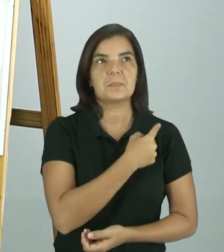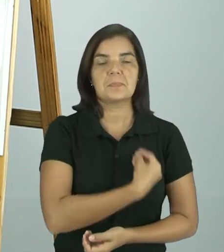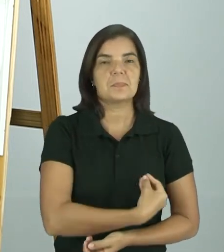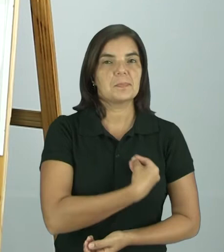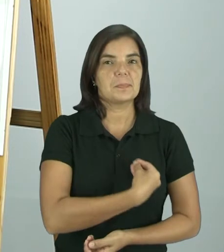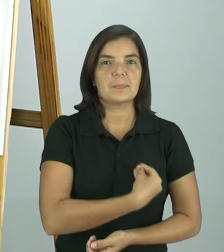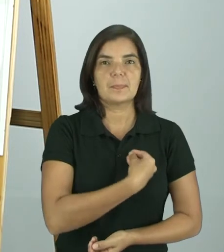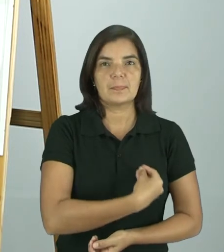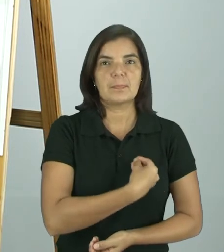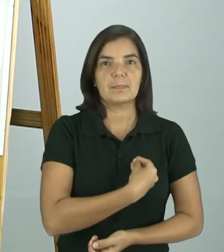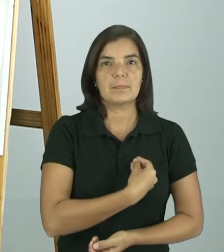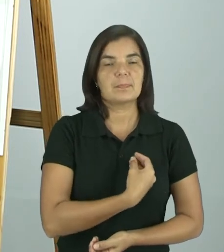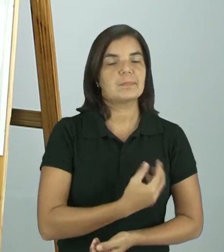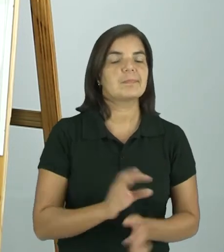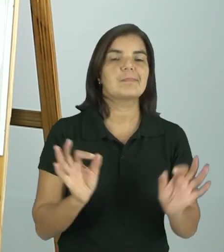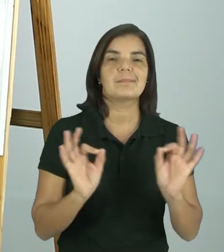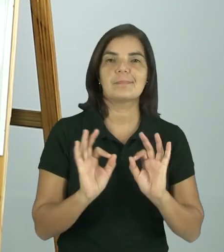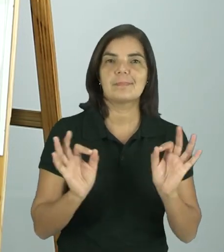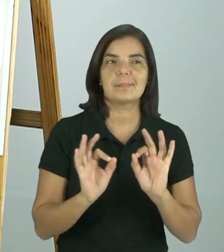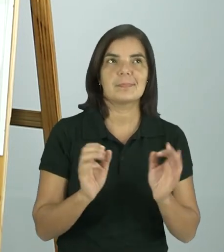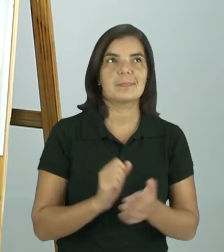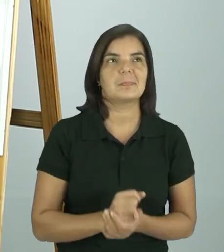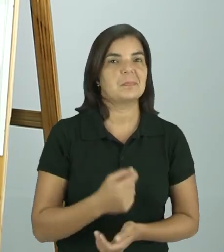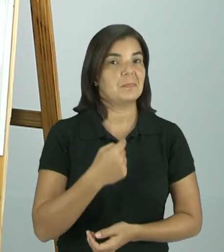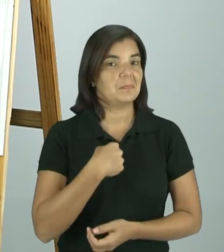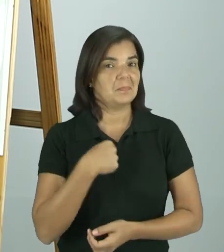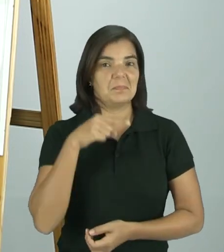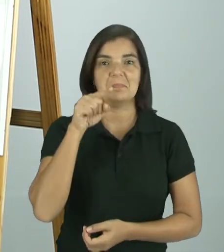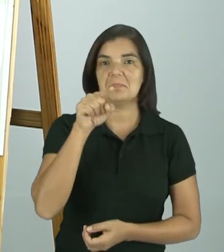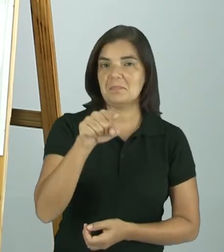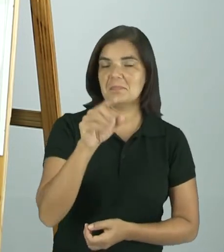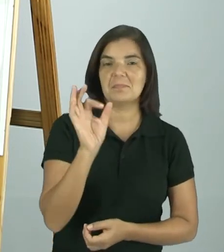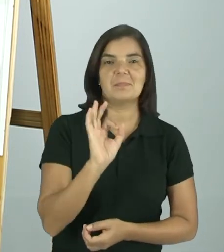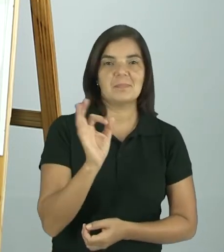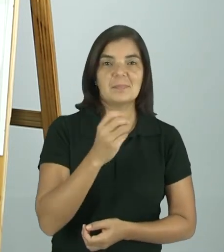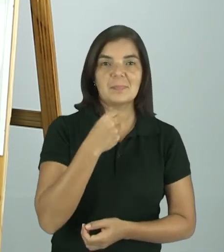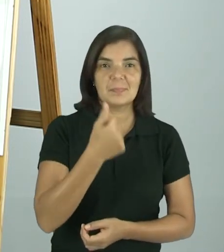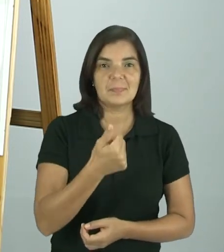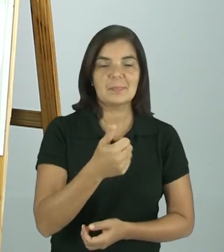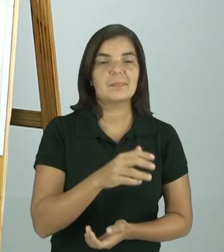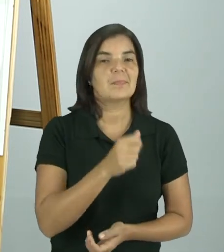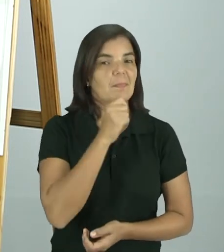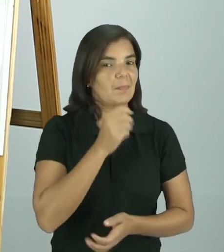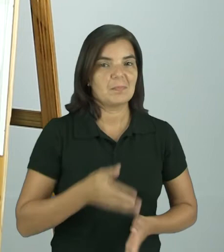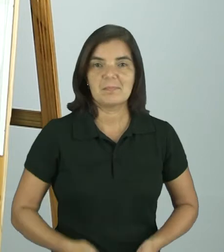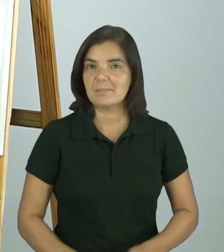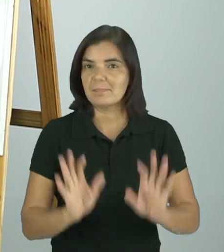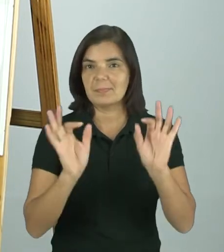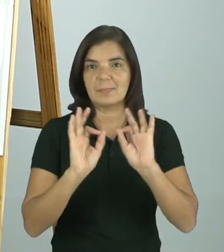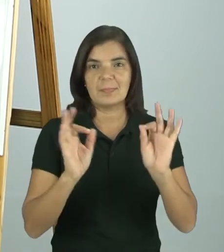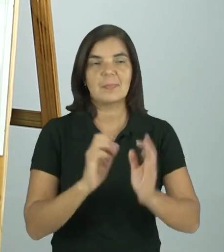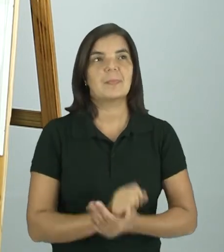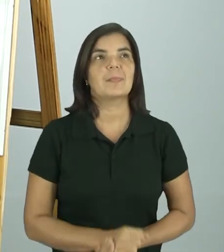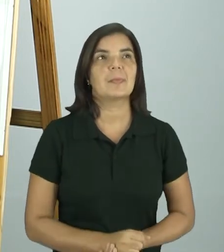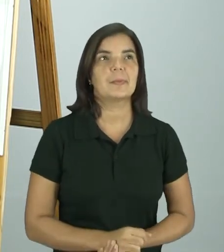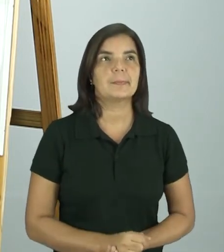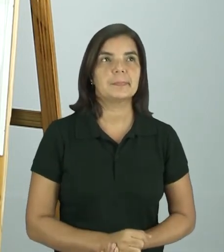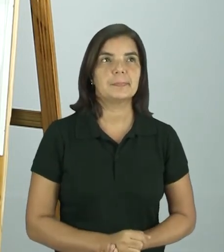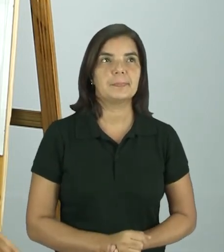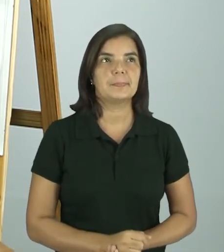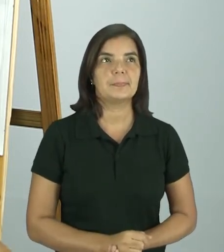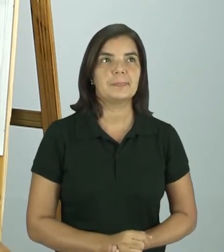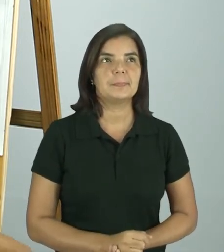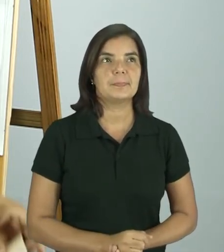aqui éramos vivos, certo? Nem eu, nem você. Tudo bem? Éramos nascidos. Vamos lá.